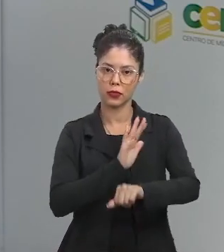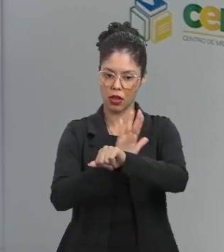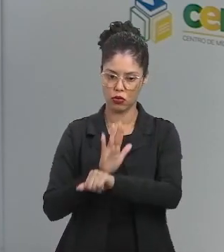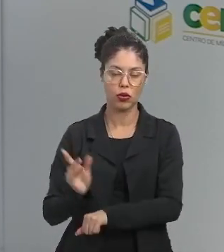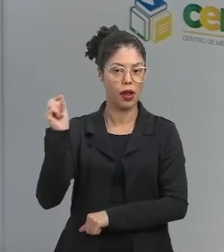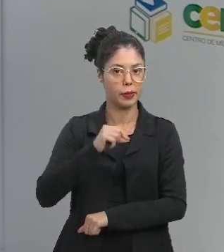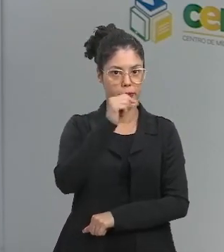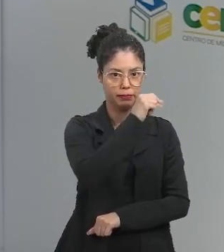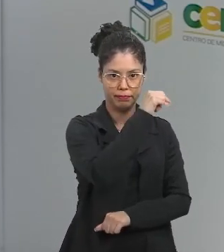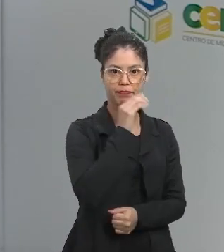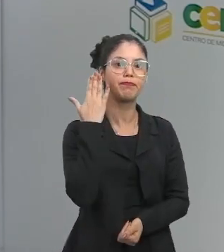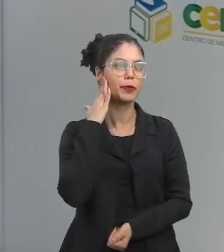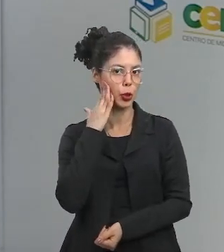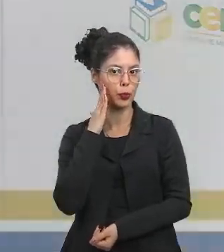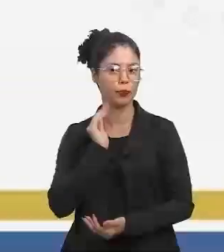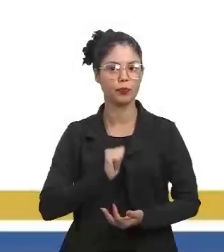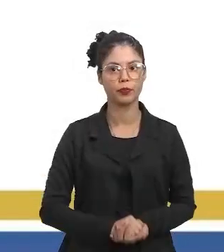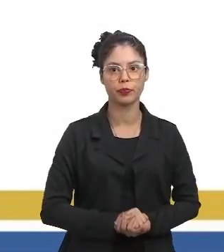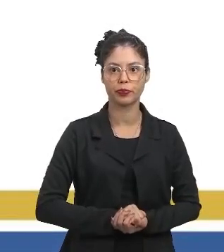das abelhas também.